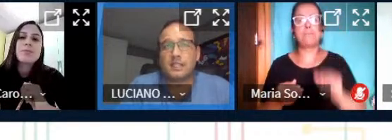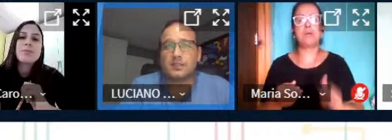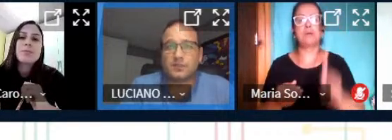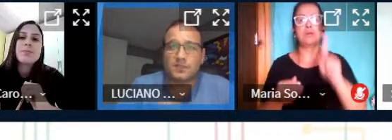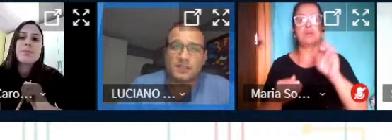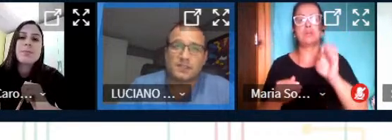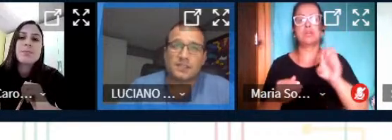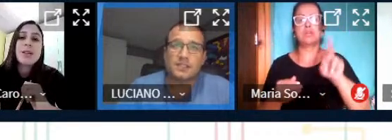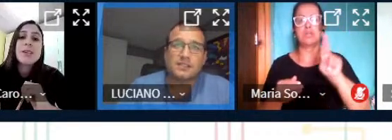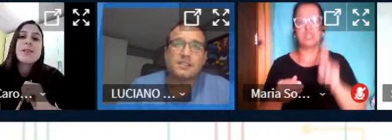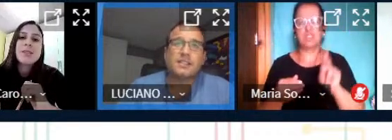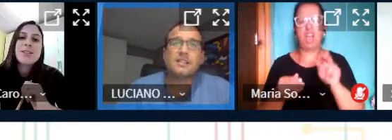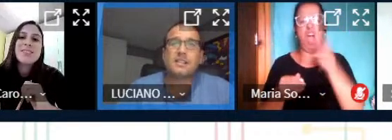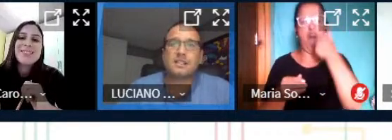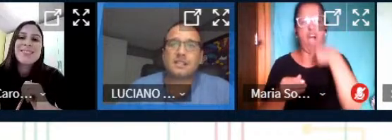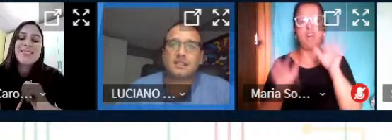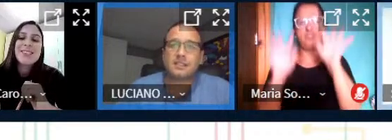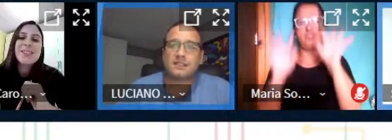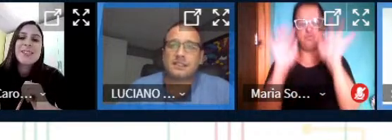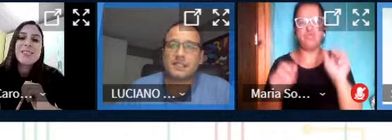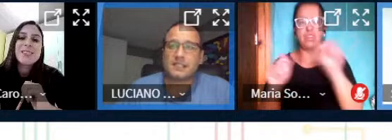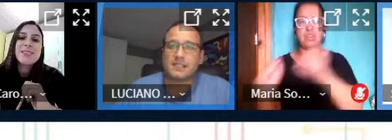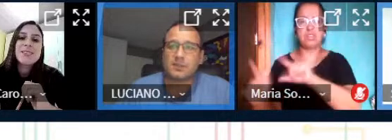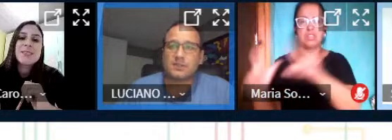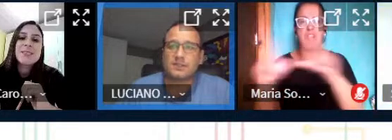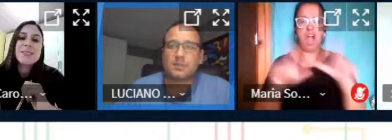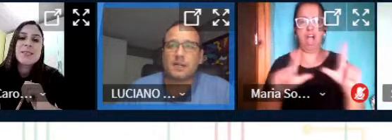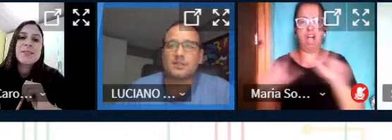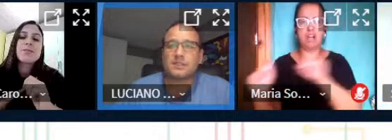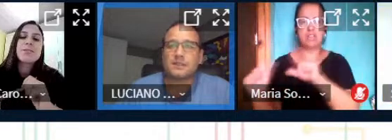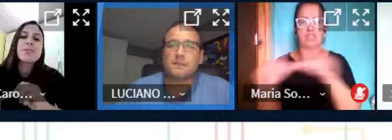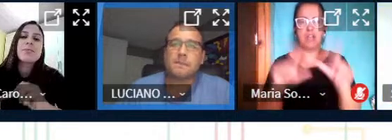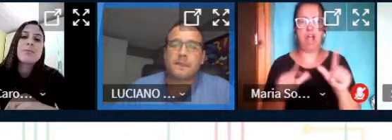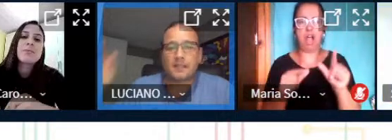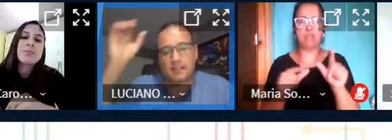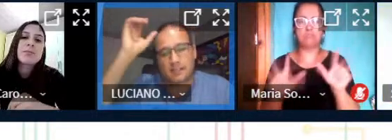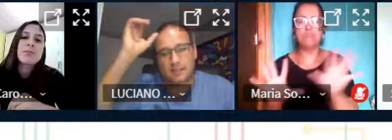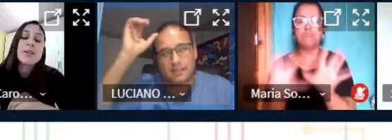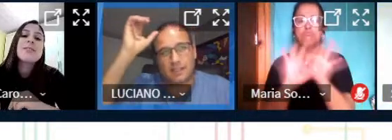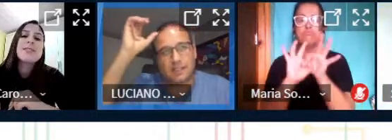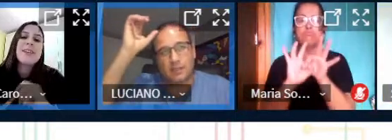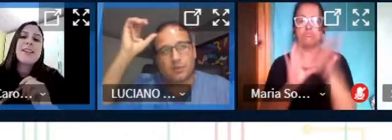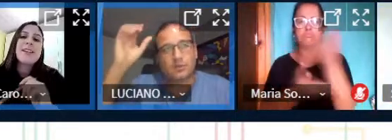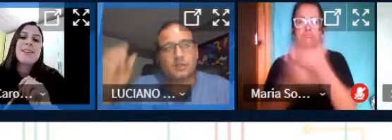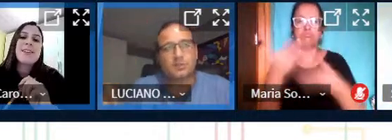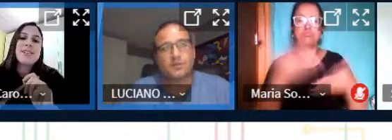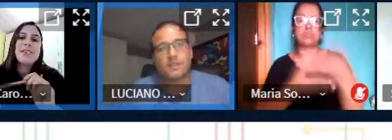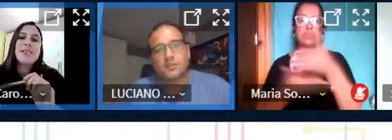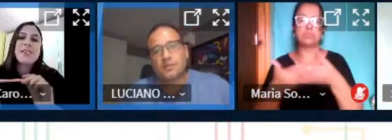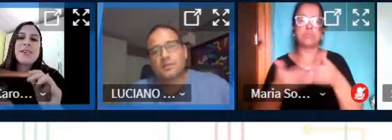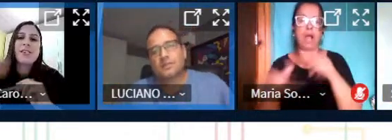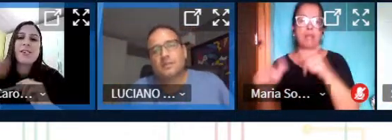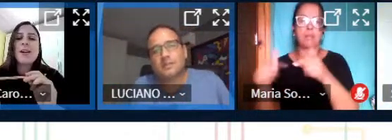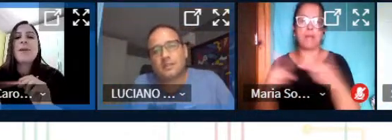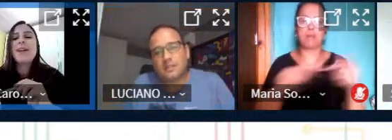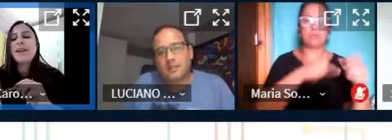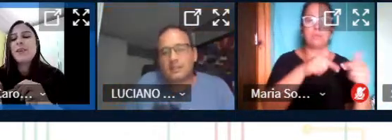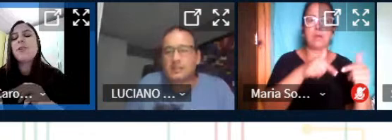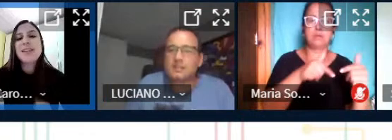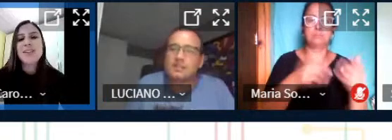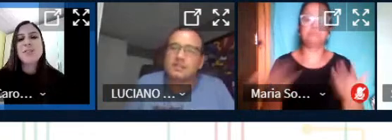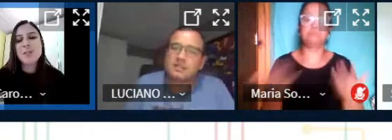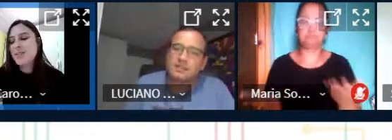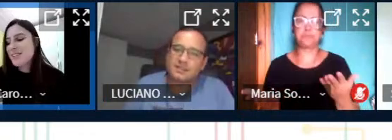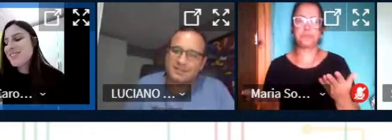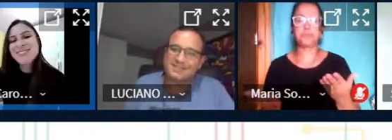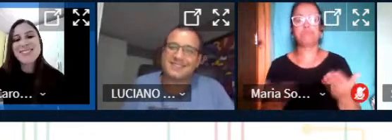lá no final do slide de vocês aqui né essa integração entre os trabalhos né sim sim a gente trabalha